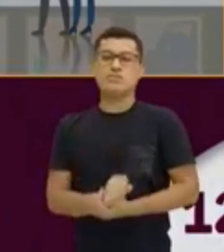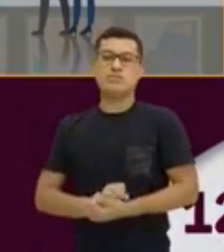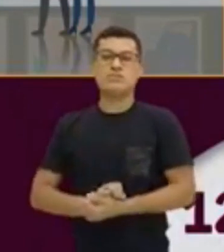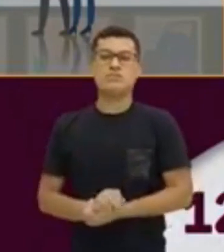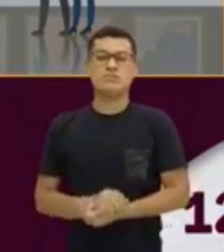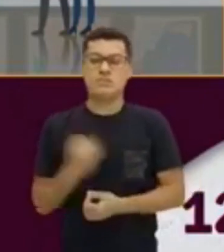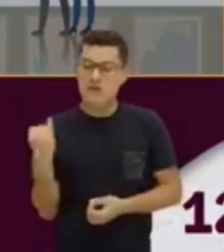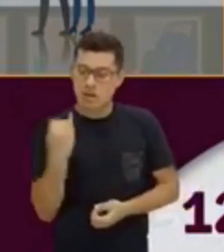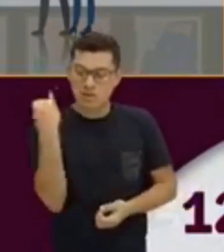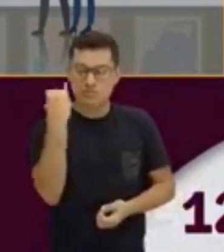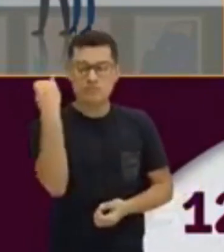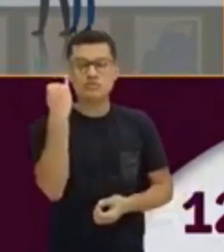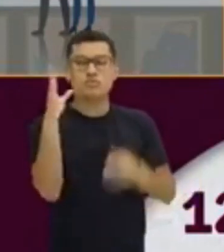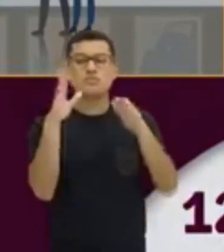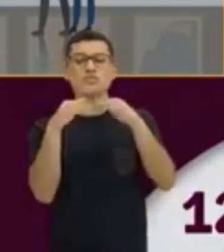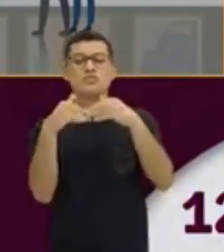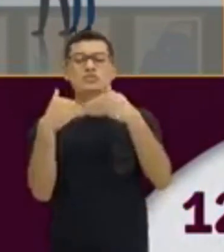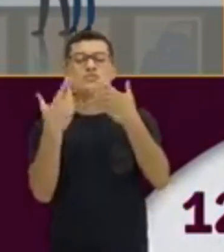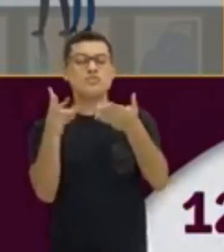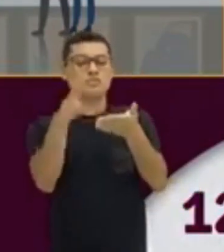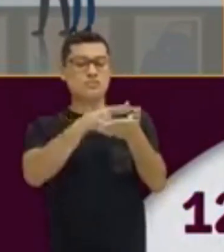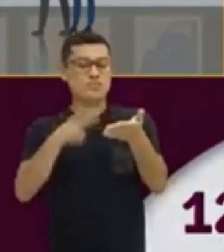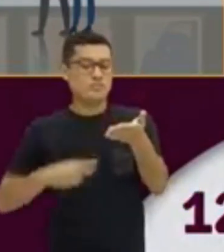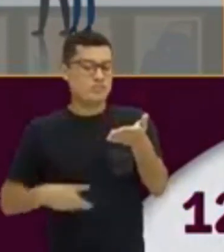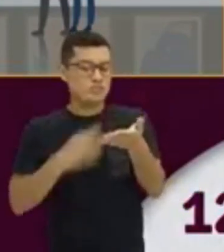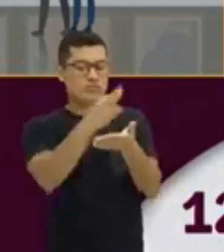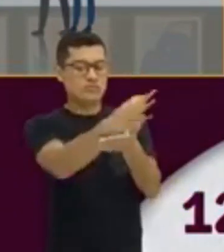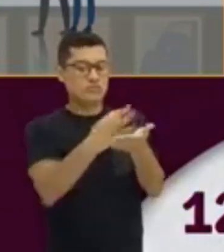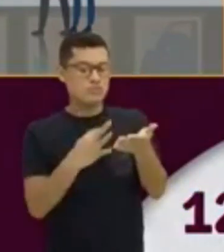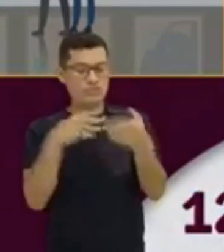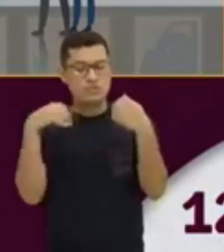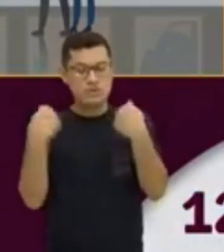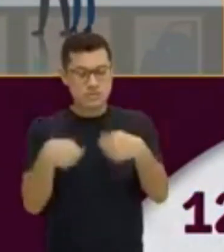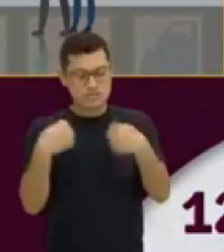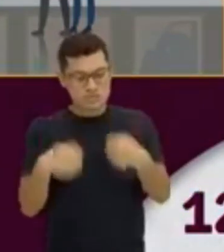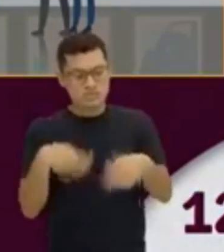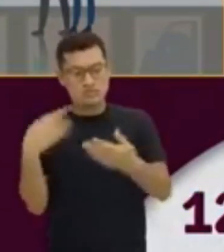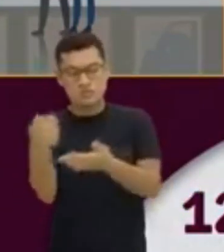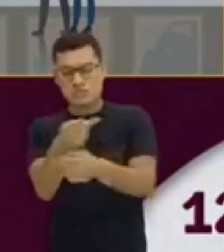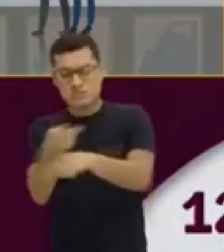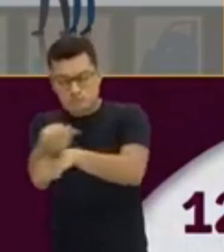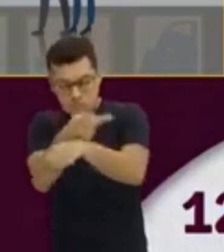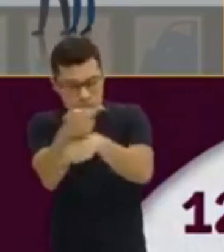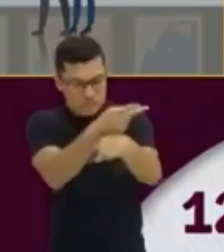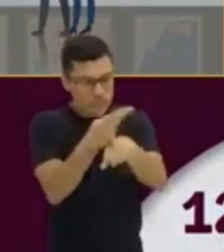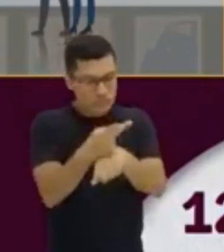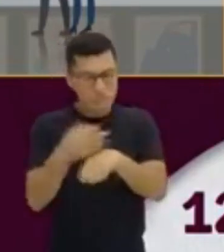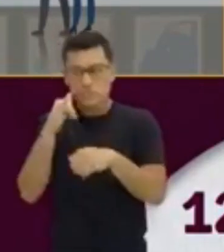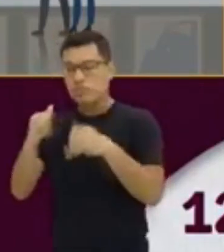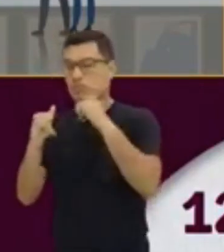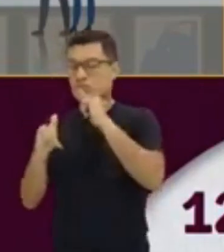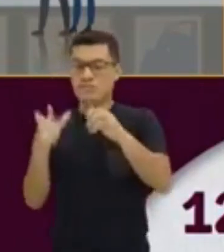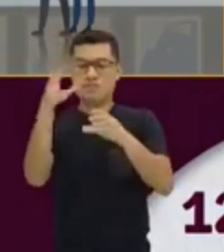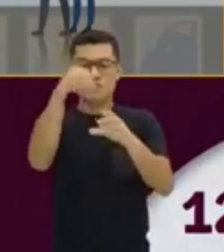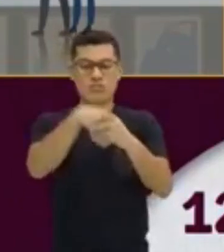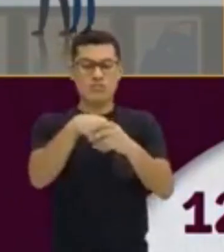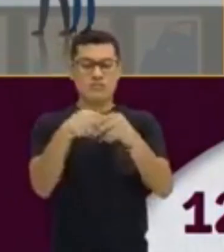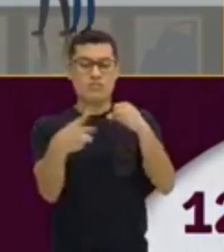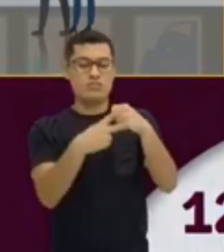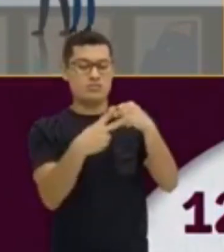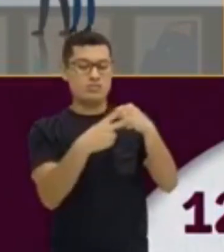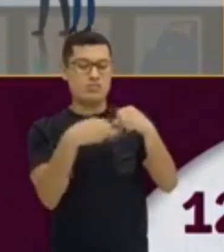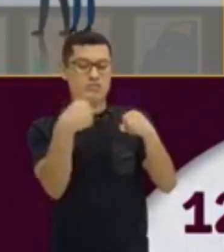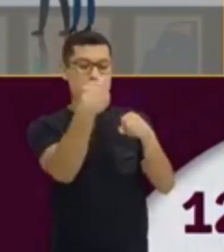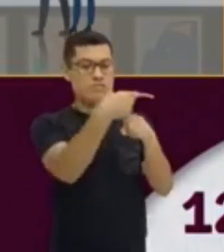importante porque quando você for ler um texto, você precisa buscar essas informações. Coloca-se o verbo na frente